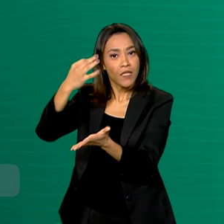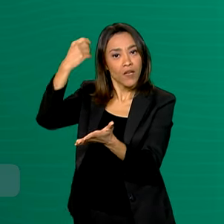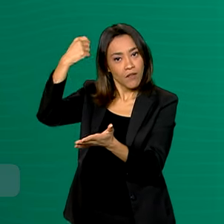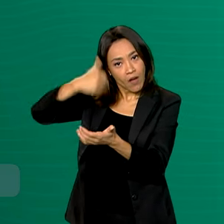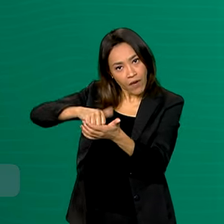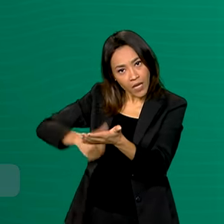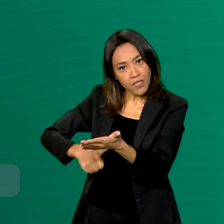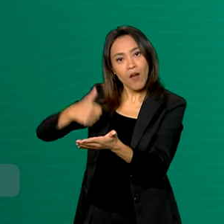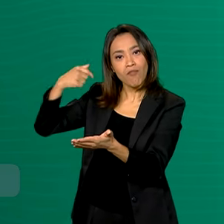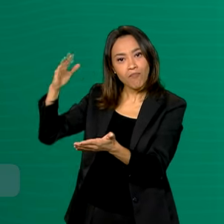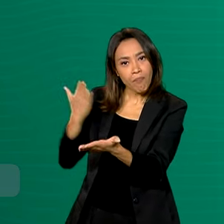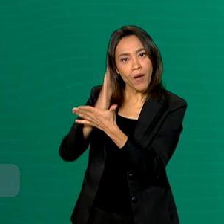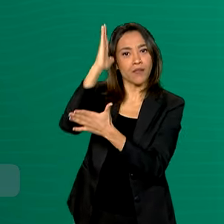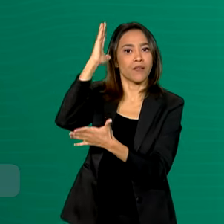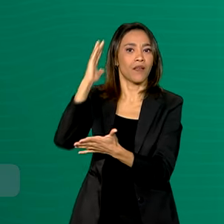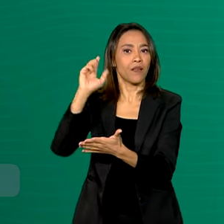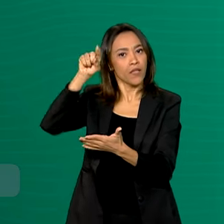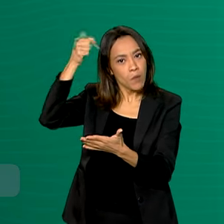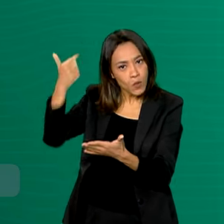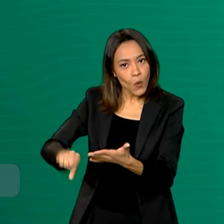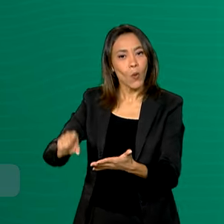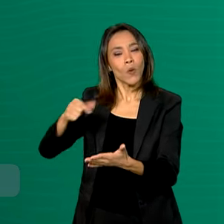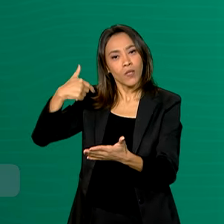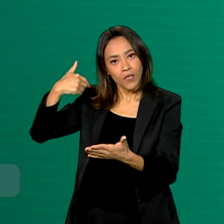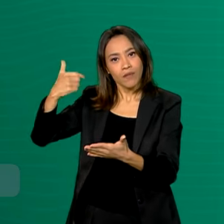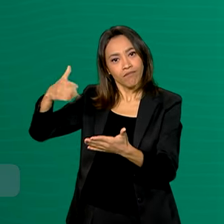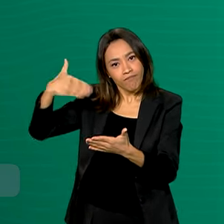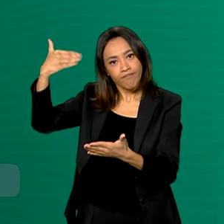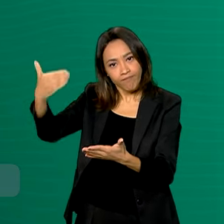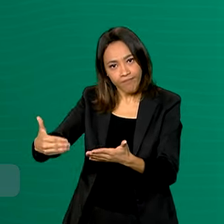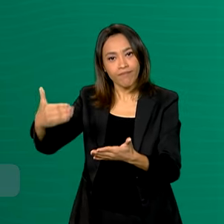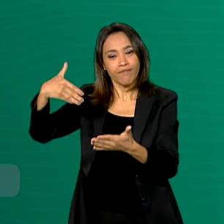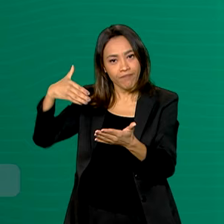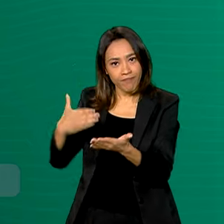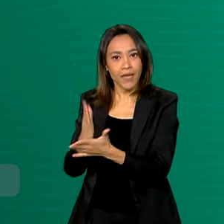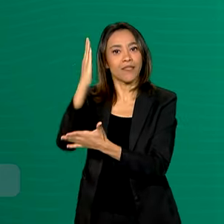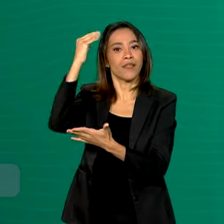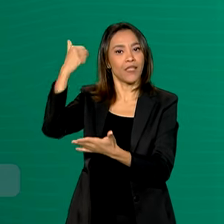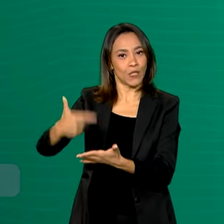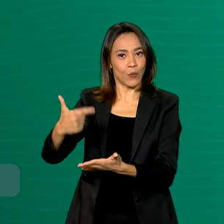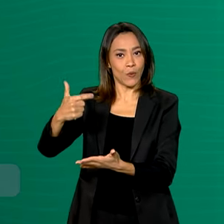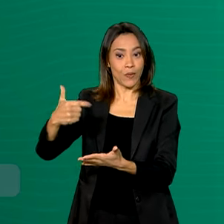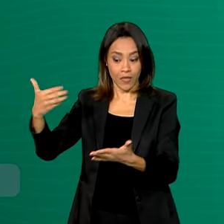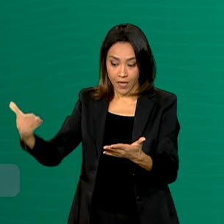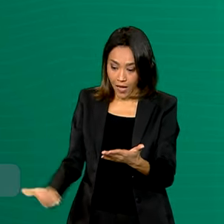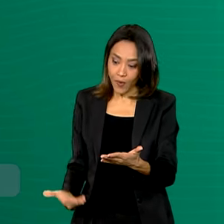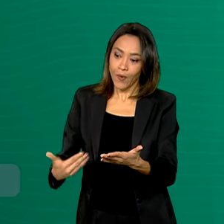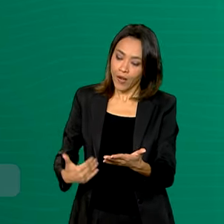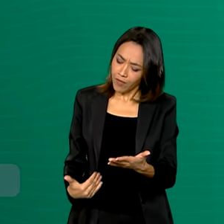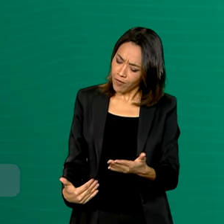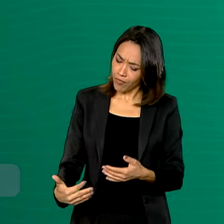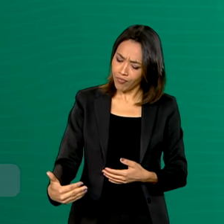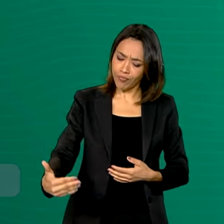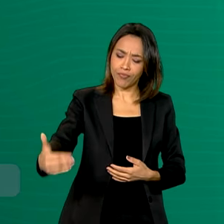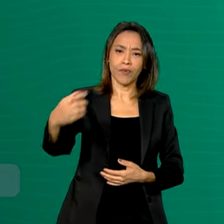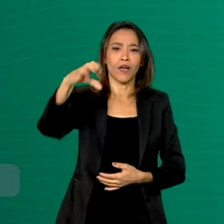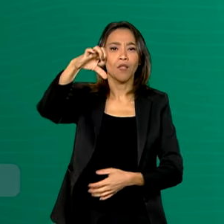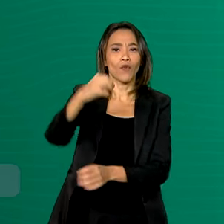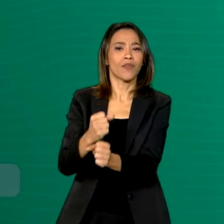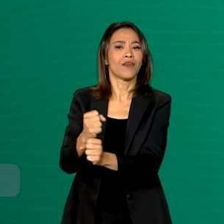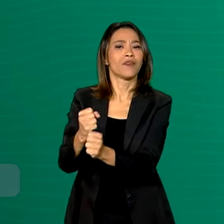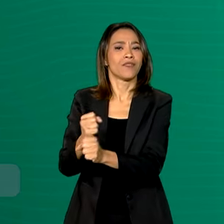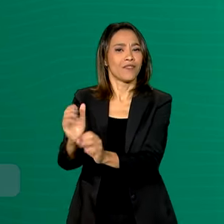na primeira e eu tive outra seletiva, né? Mais para frente. Aí na segunda eu também passei e eu estou nessa caminhada aí há nove anos já.